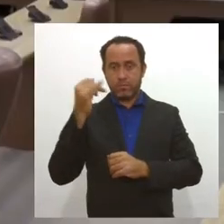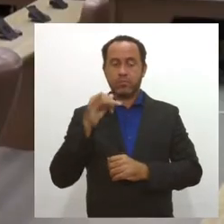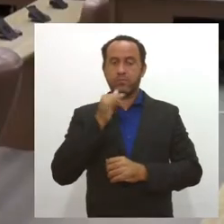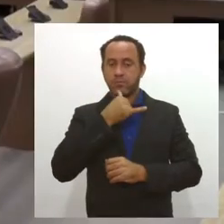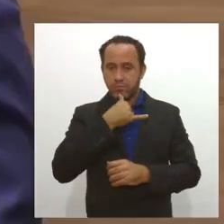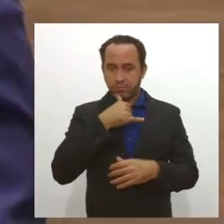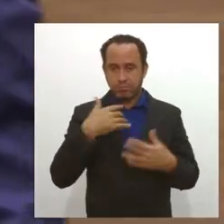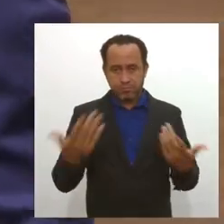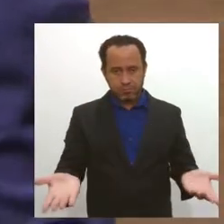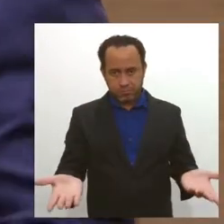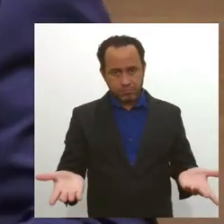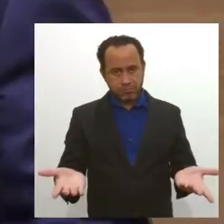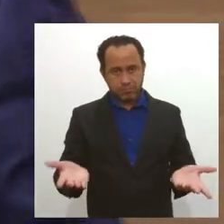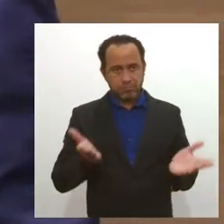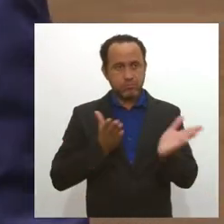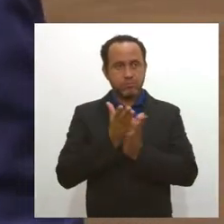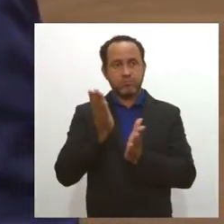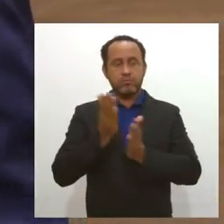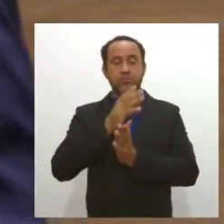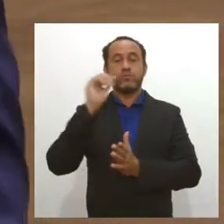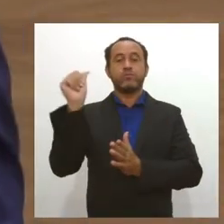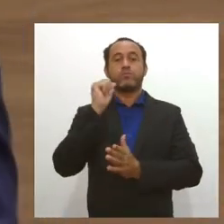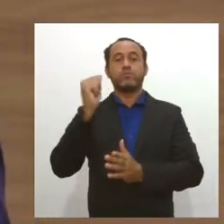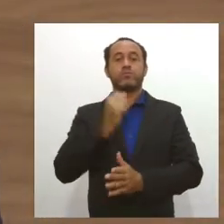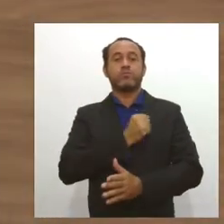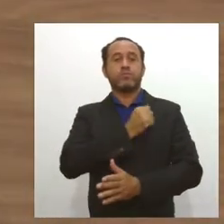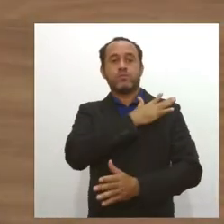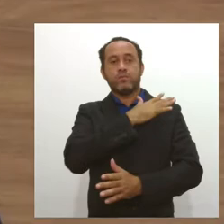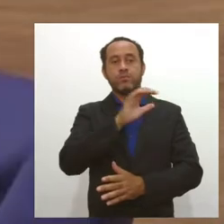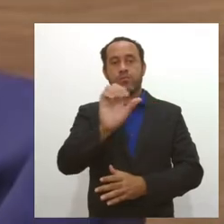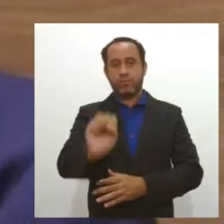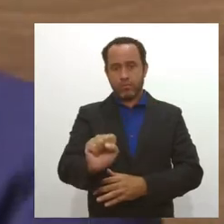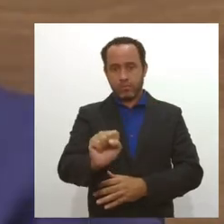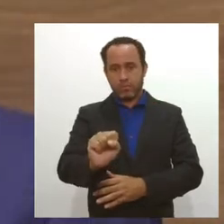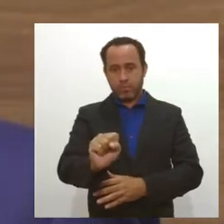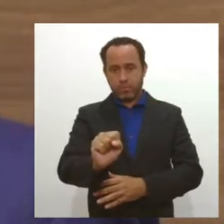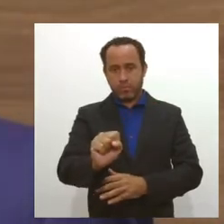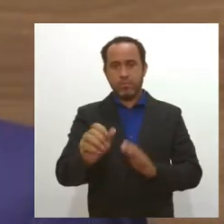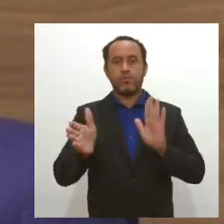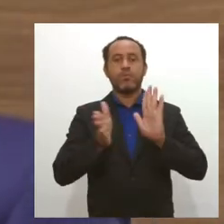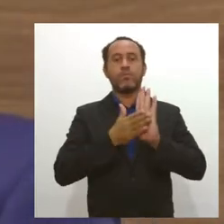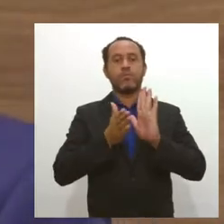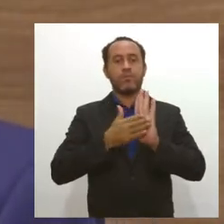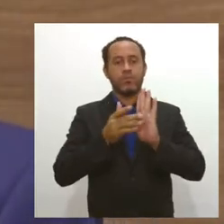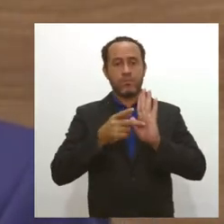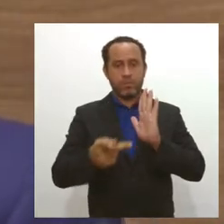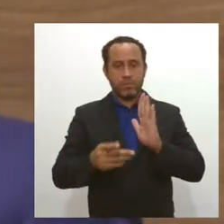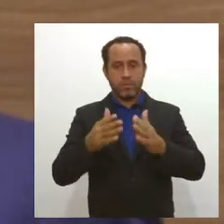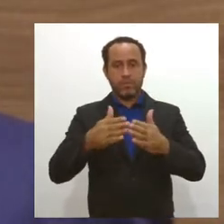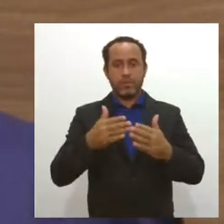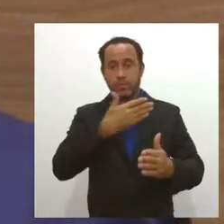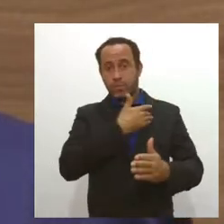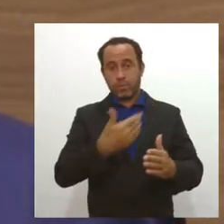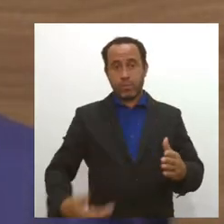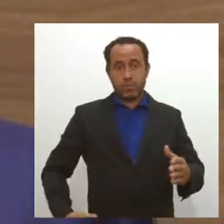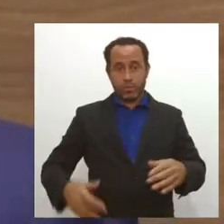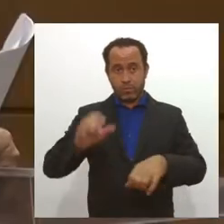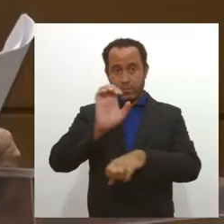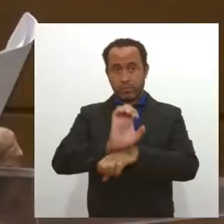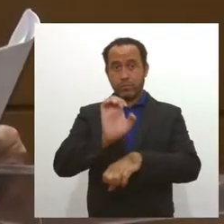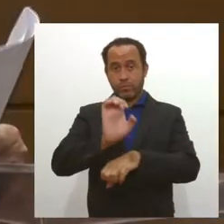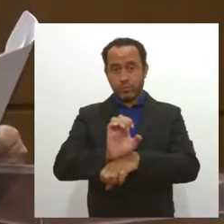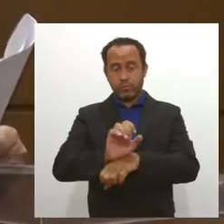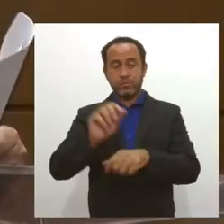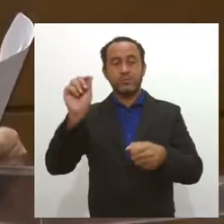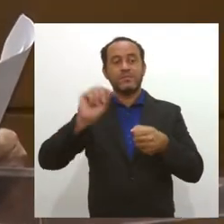As indicações aprovadas foram de autoria do deputado Capitão Samuel. As proposições solicitam o governo do estado de Sergipe que